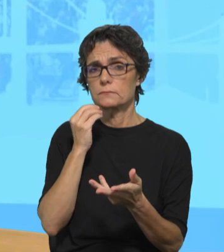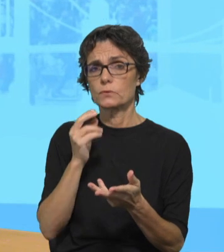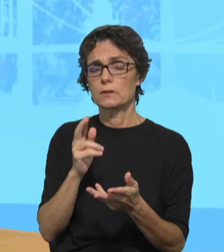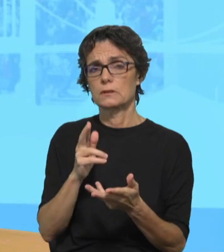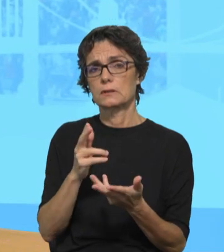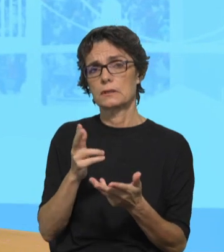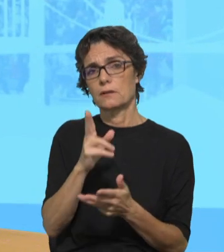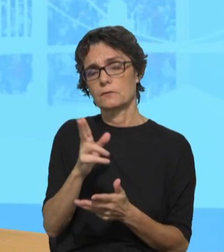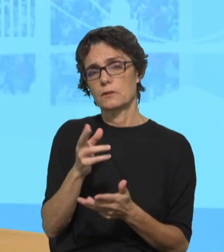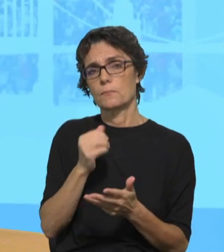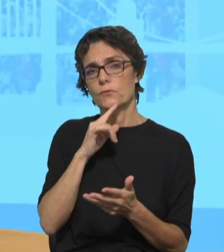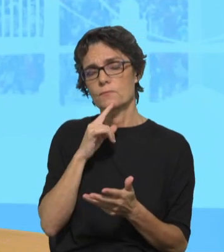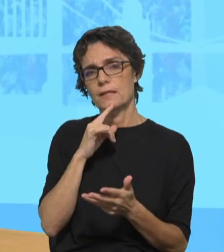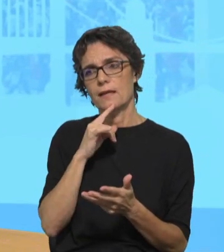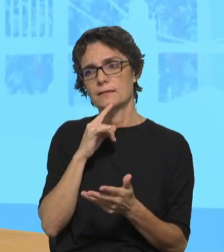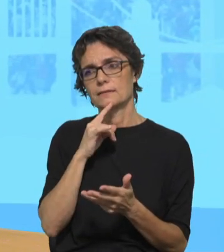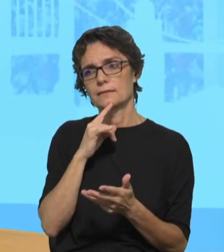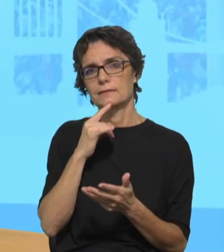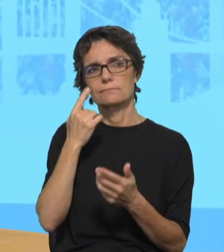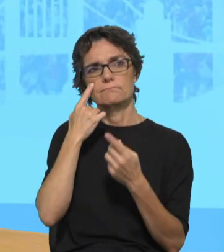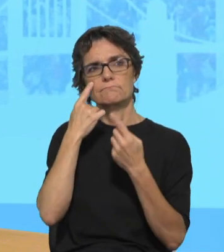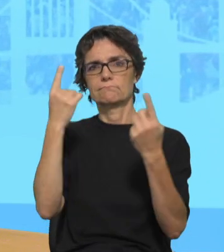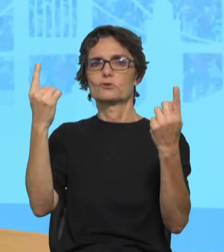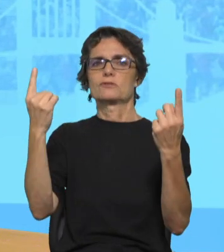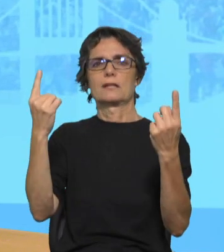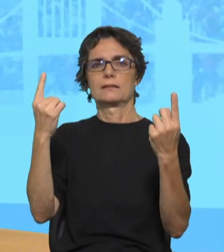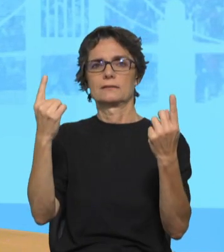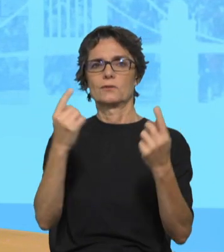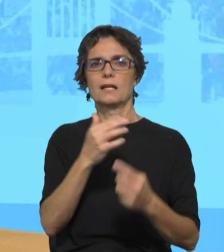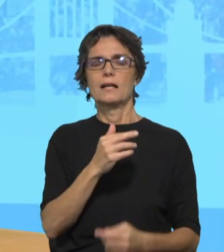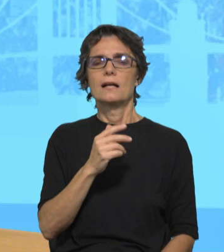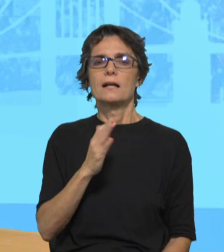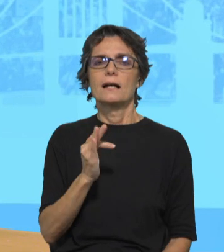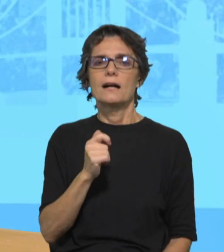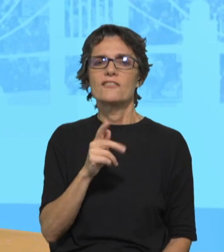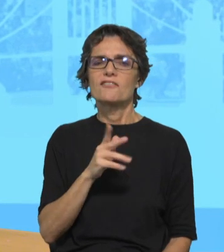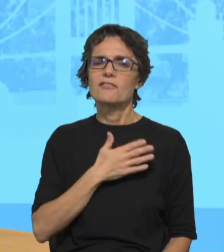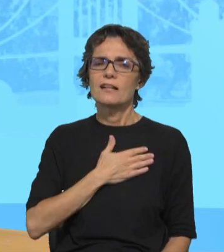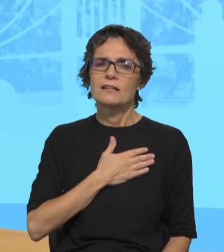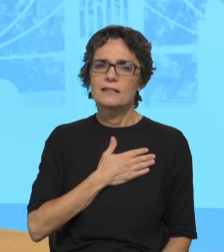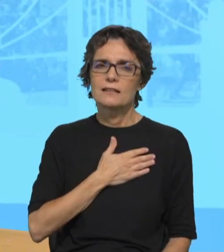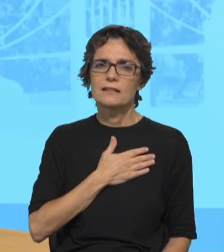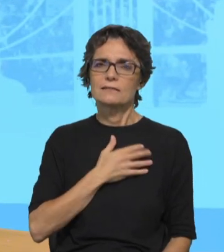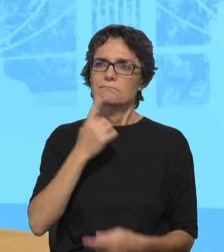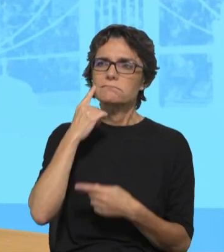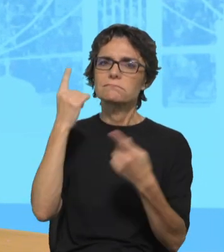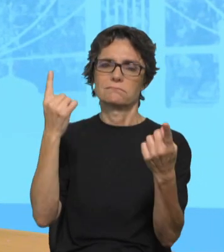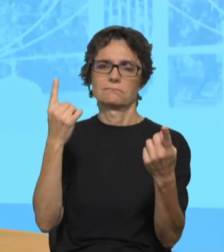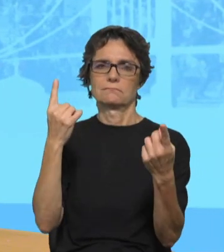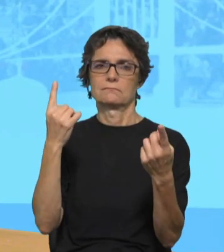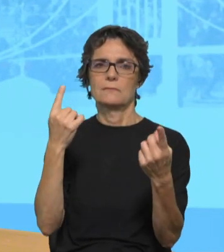fé, de as pessoas se assumirem como crentes e como cristãos, porque, de repente, parece que toda a cidade vivia nesta onda.